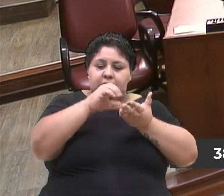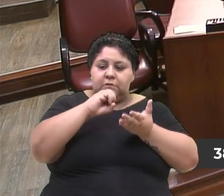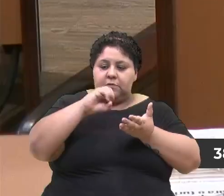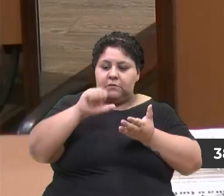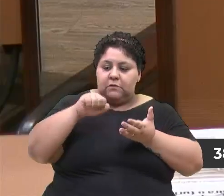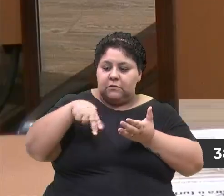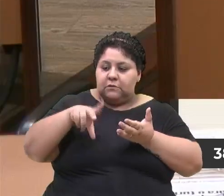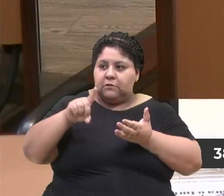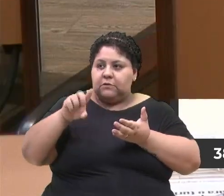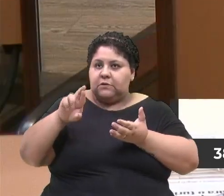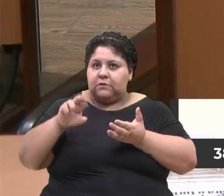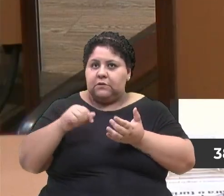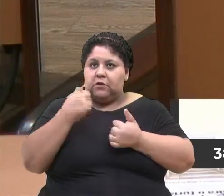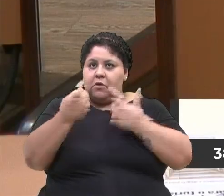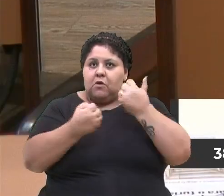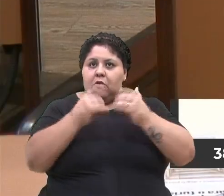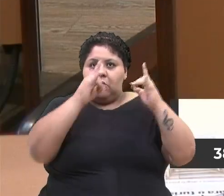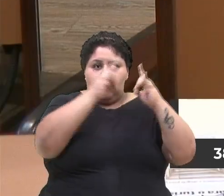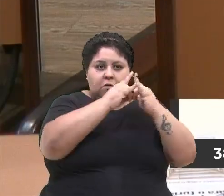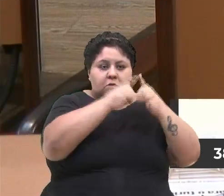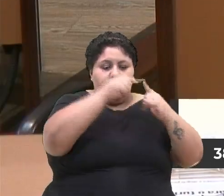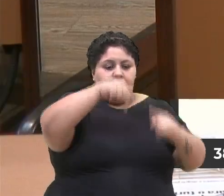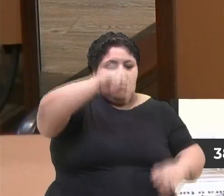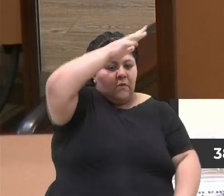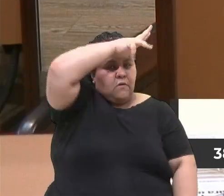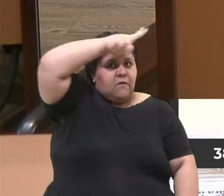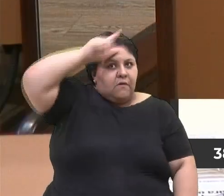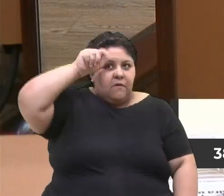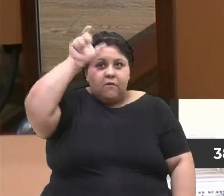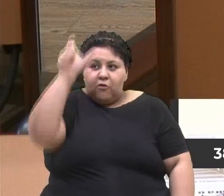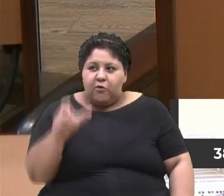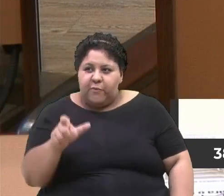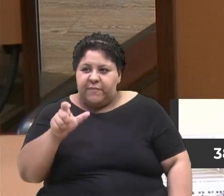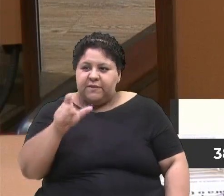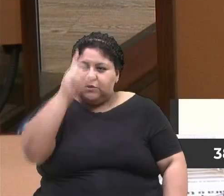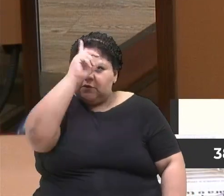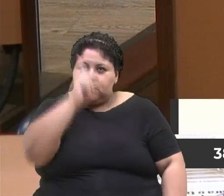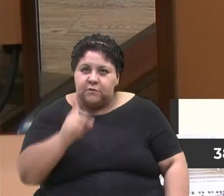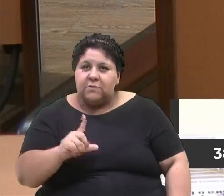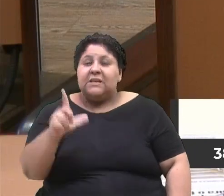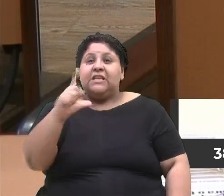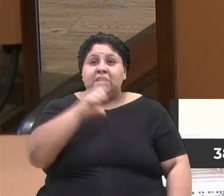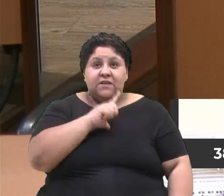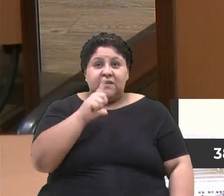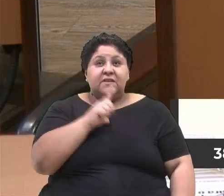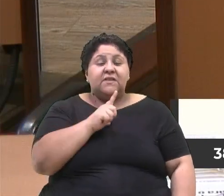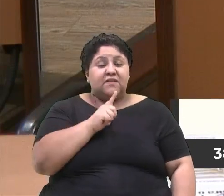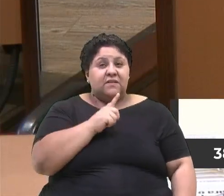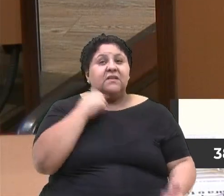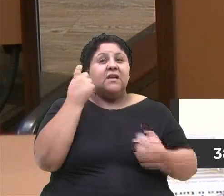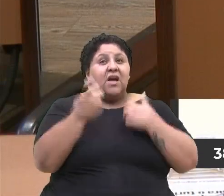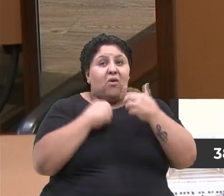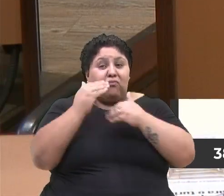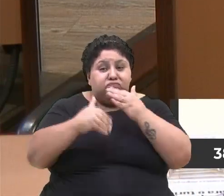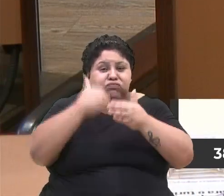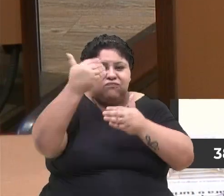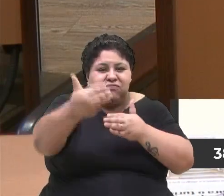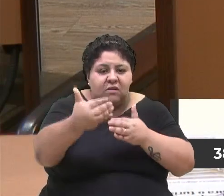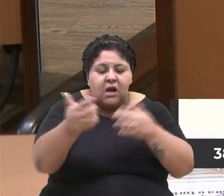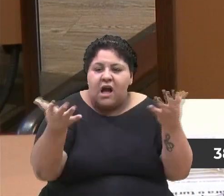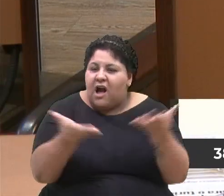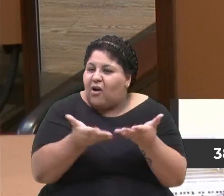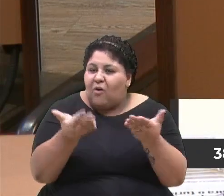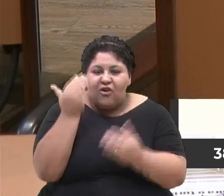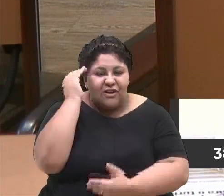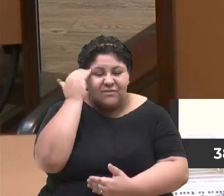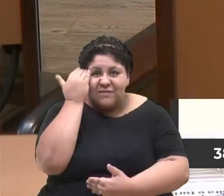entidades aqui do município que representam pessoas com deficiência, tínhamos tido alguns avanços e agora a gente não sabe